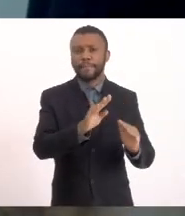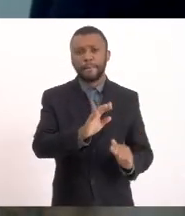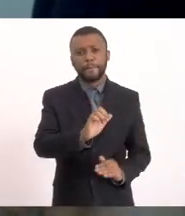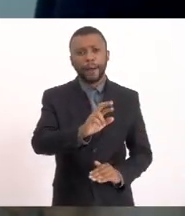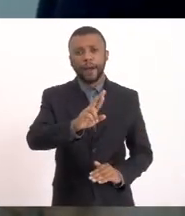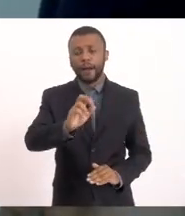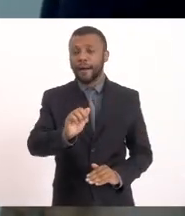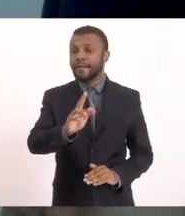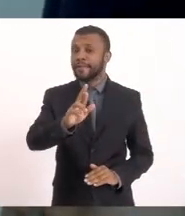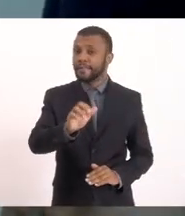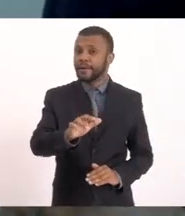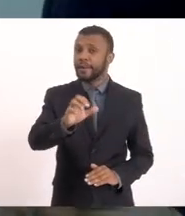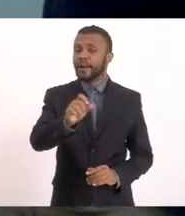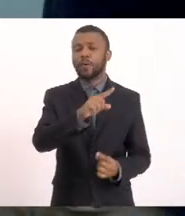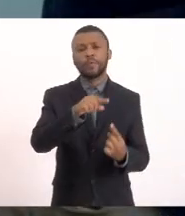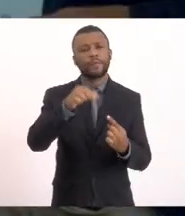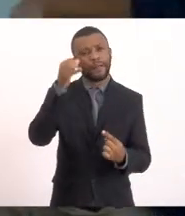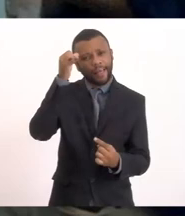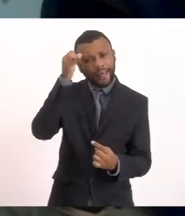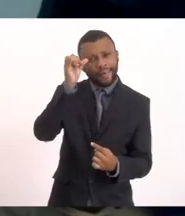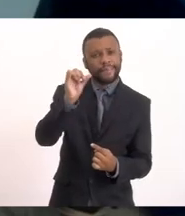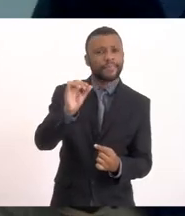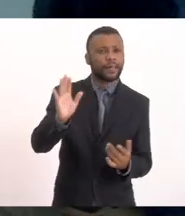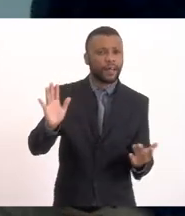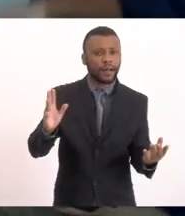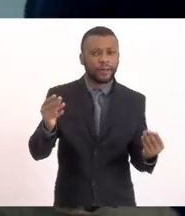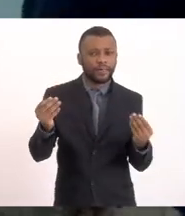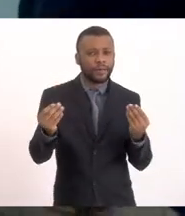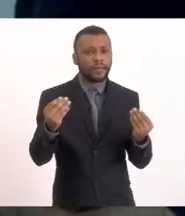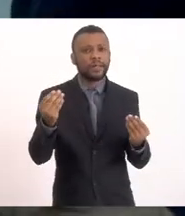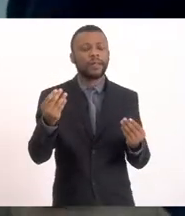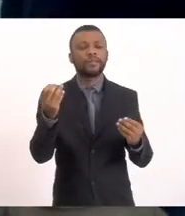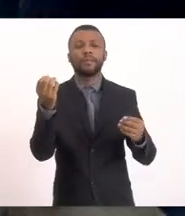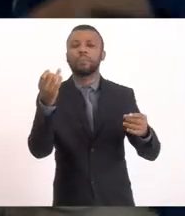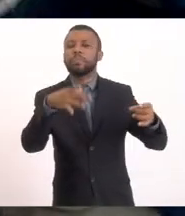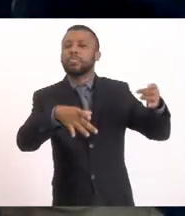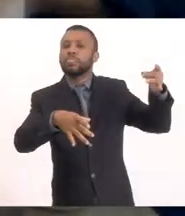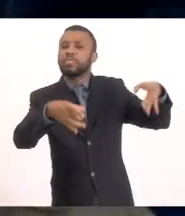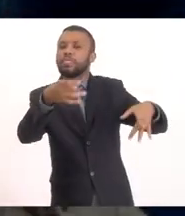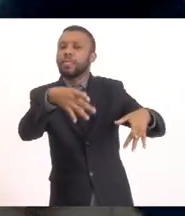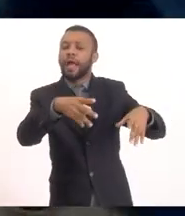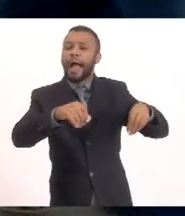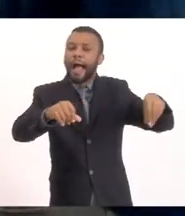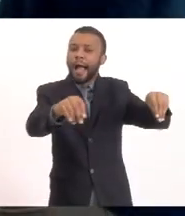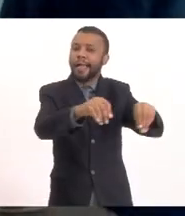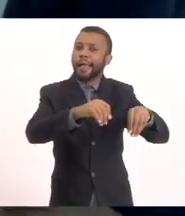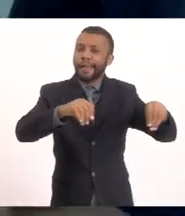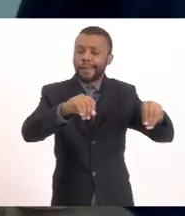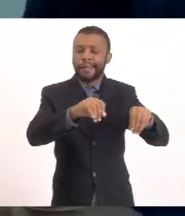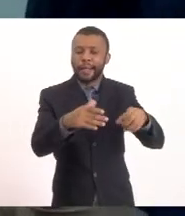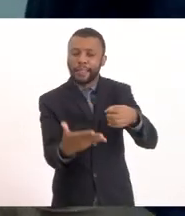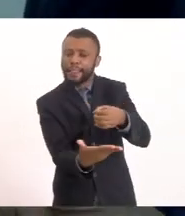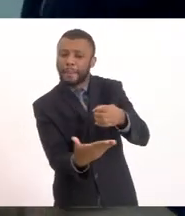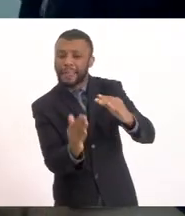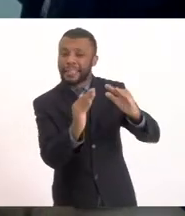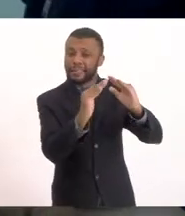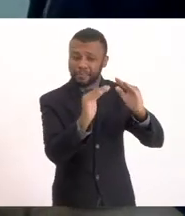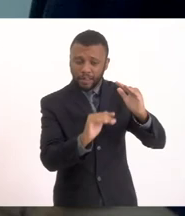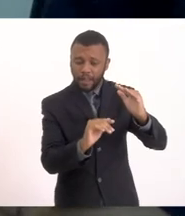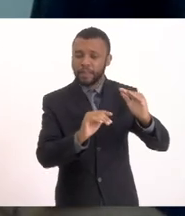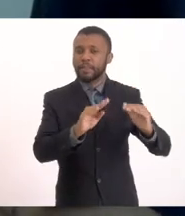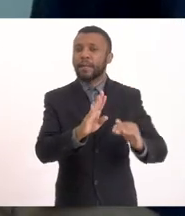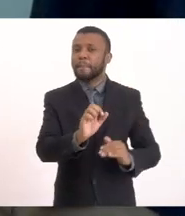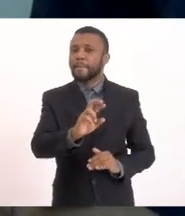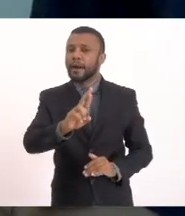depósito de sedimentos Na boca da entrada da Barra Franca Pode passar